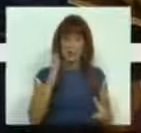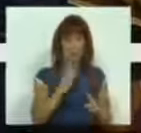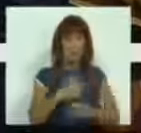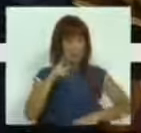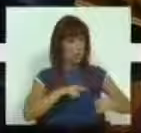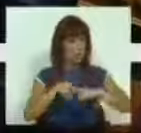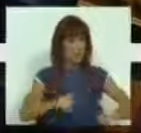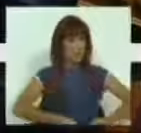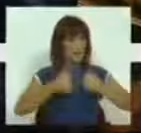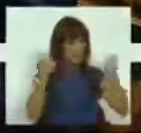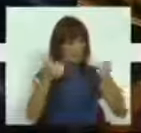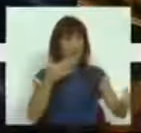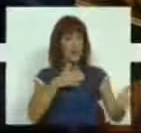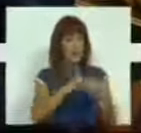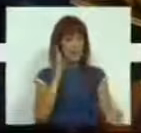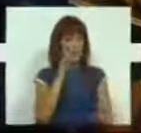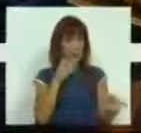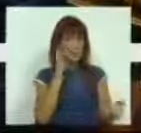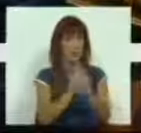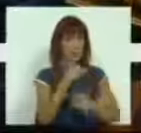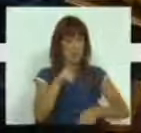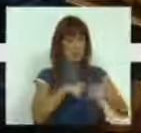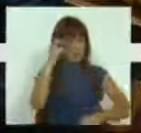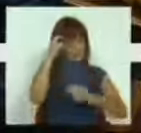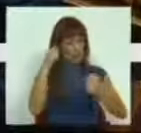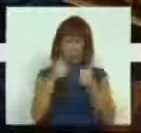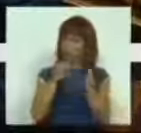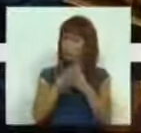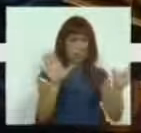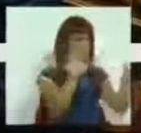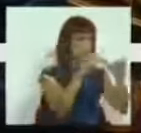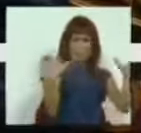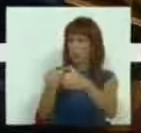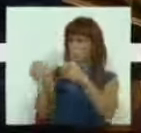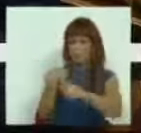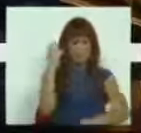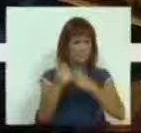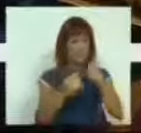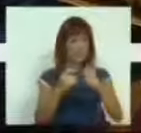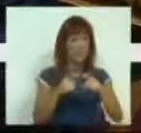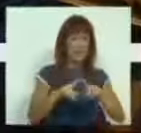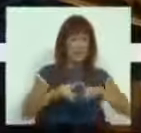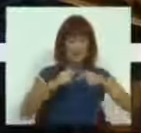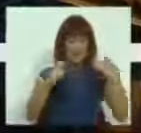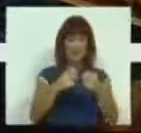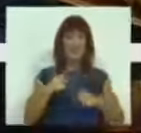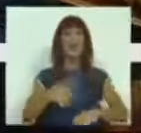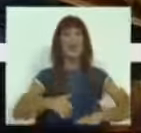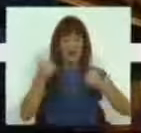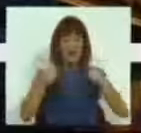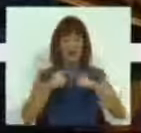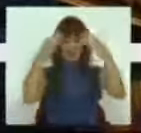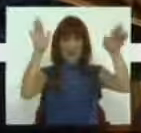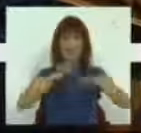político ganha e ganhando o processo político e a ponderação de todos os grupos parlamentares ganha também a democracia,